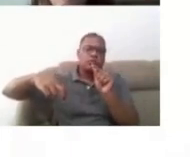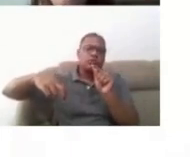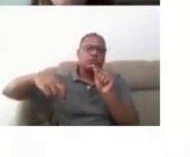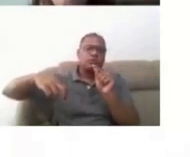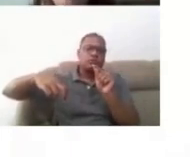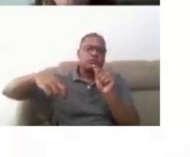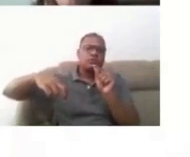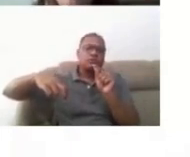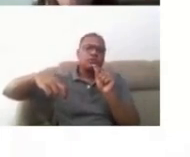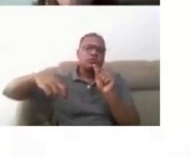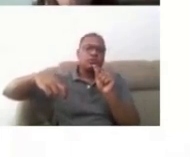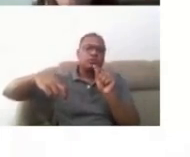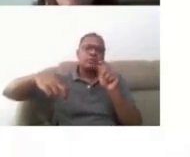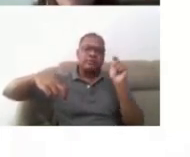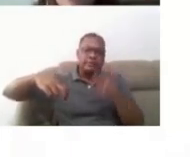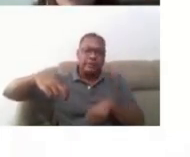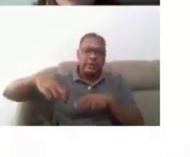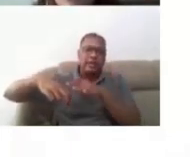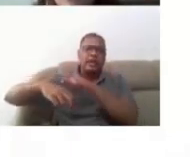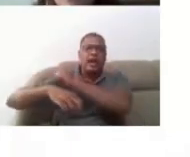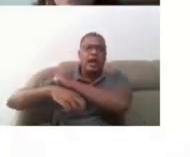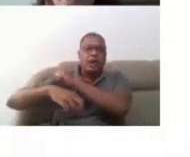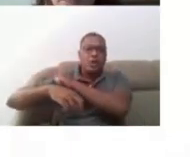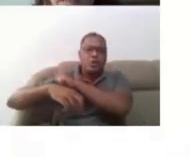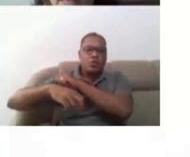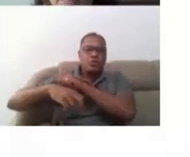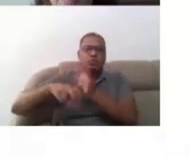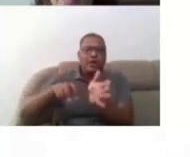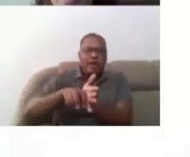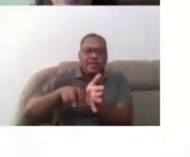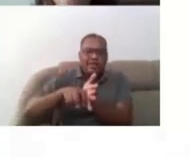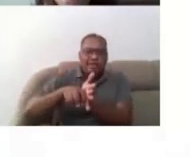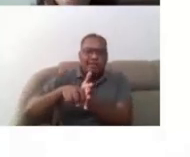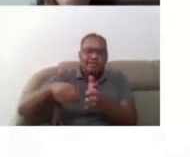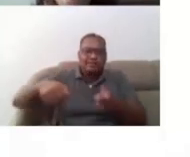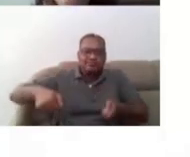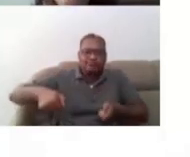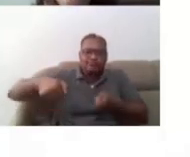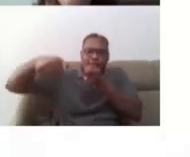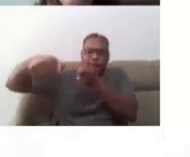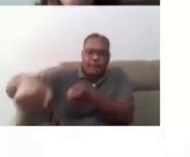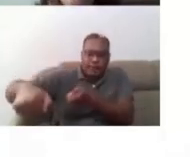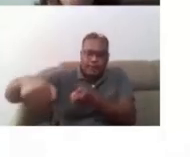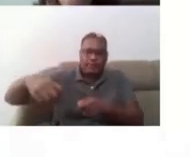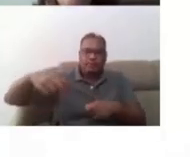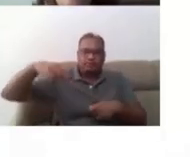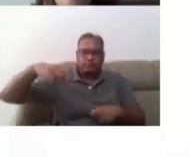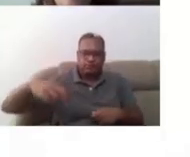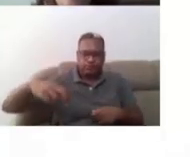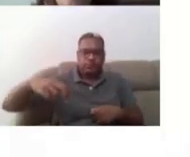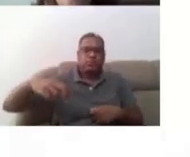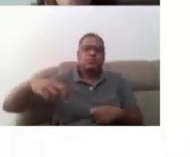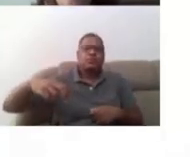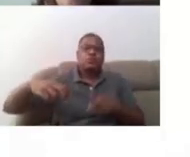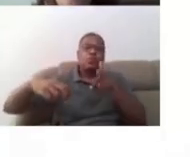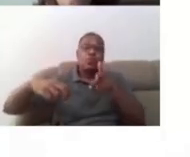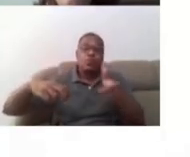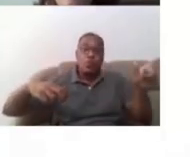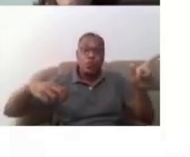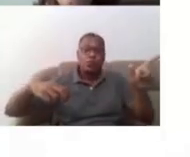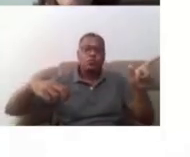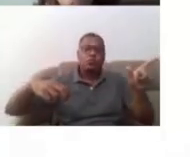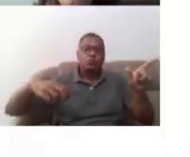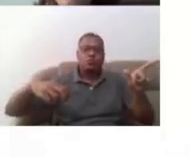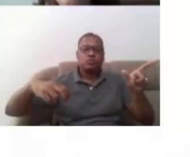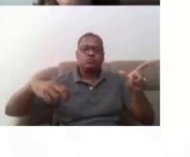a gente coloque o aluno com cadeira de rodas nesse equipamento e o outro é uma